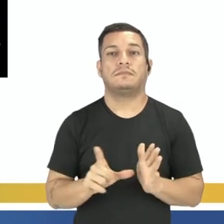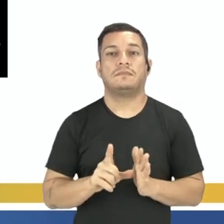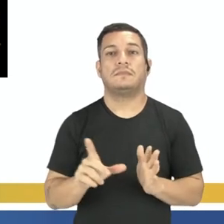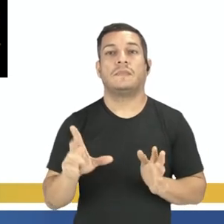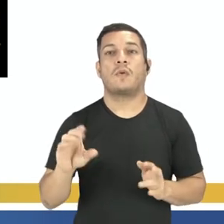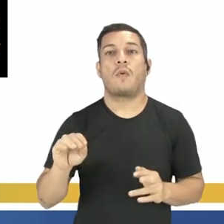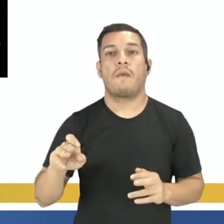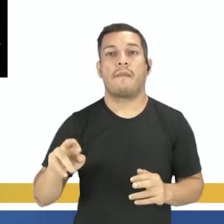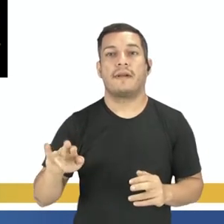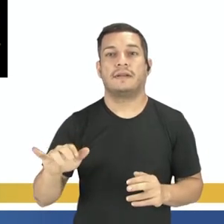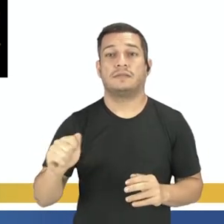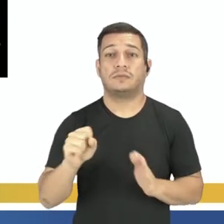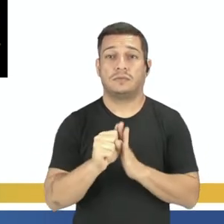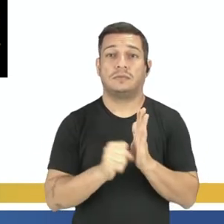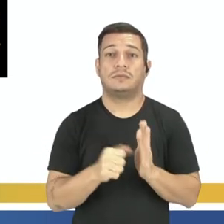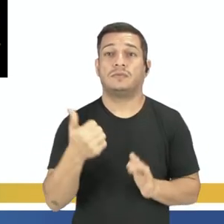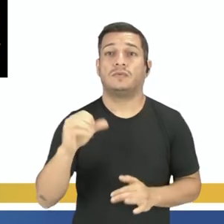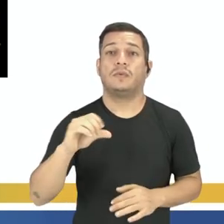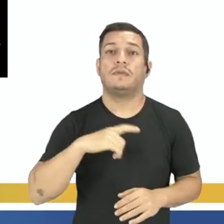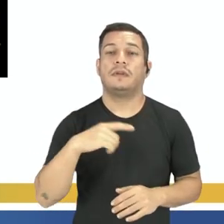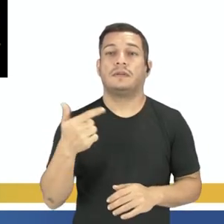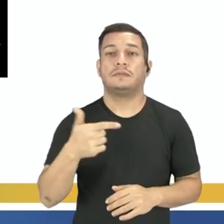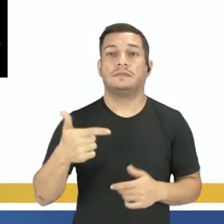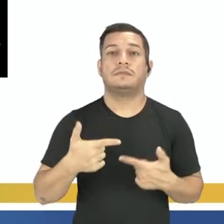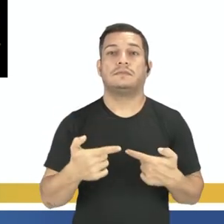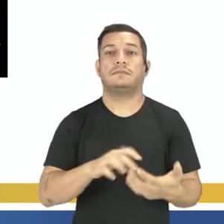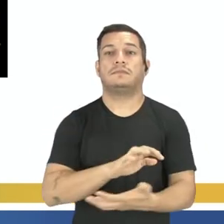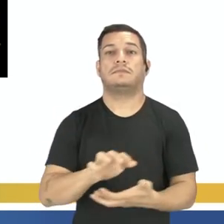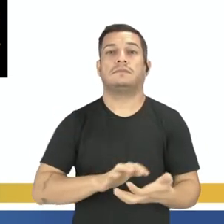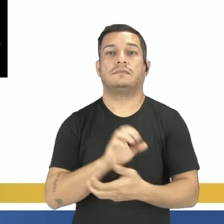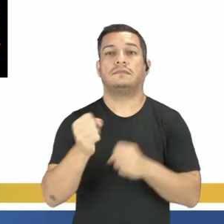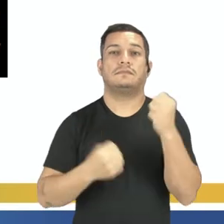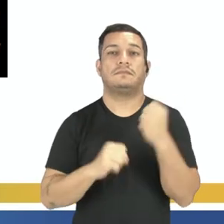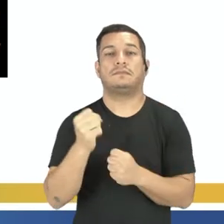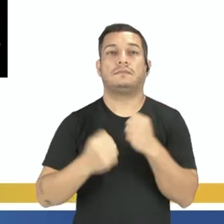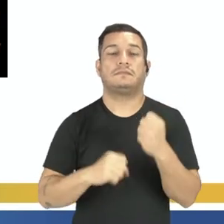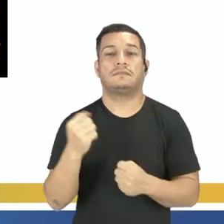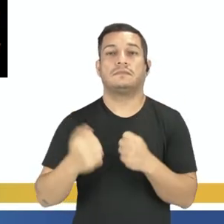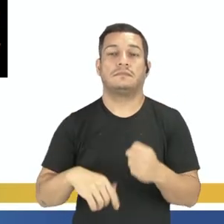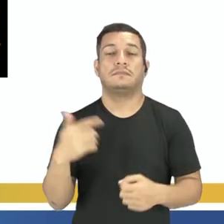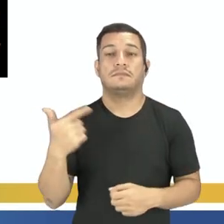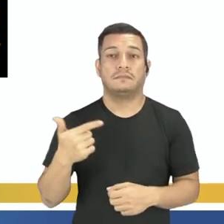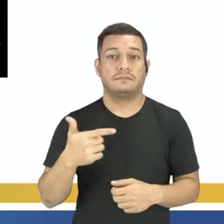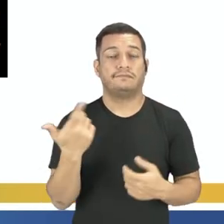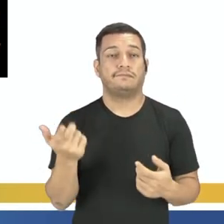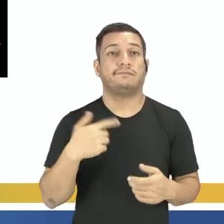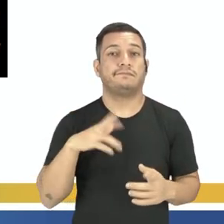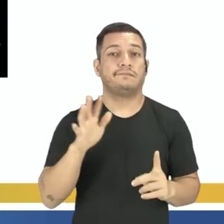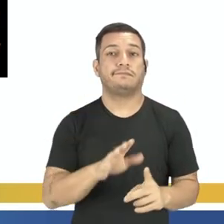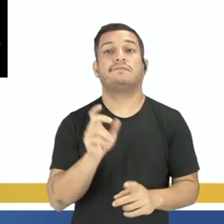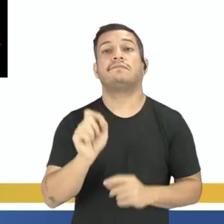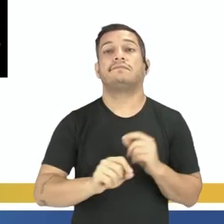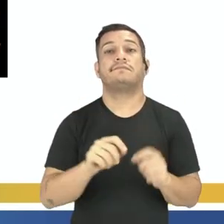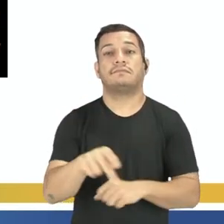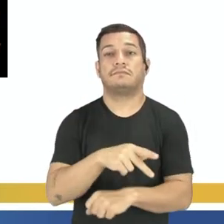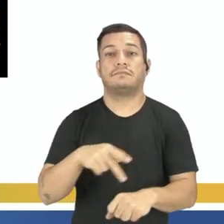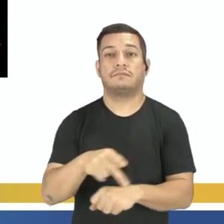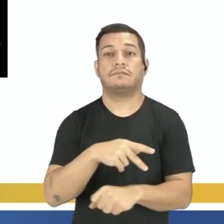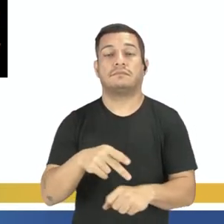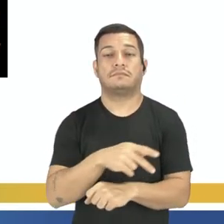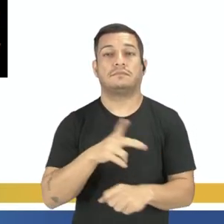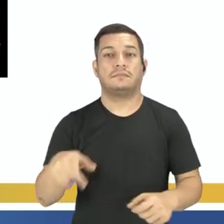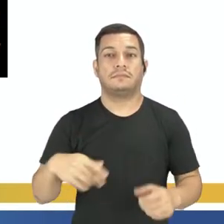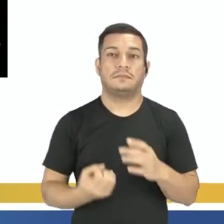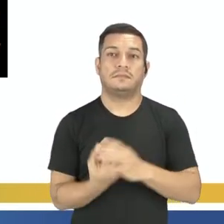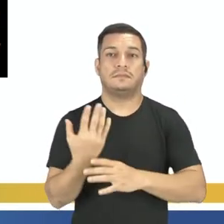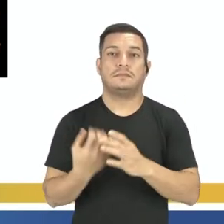século XIX, nós já estamos passando pela Segunda Revolução Industrial. E isso vai estar influenciando que países que estavam